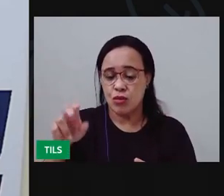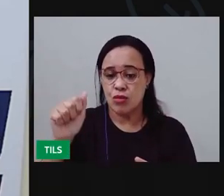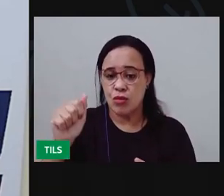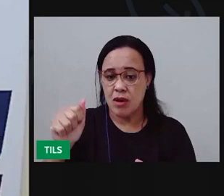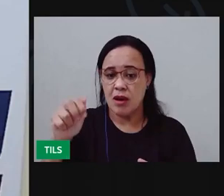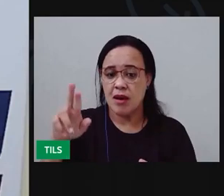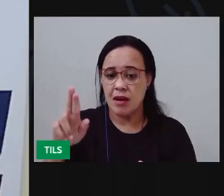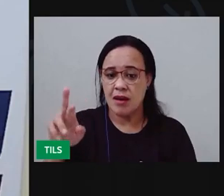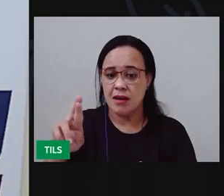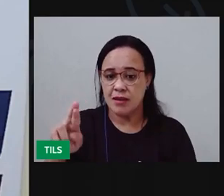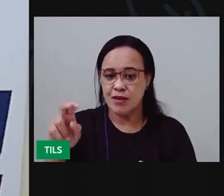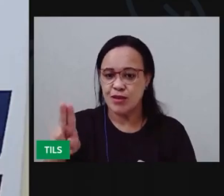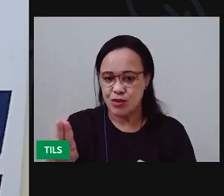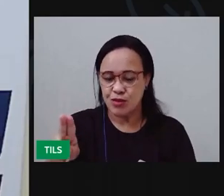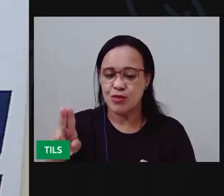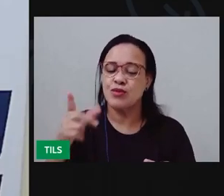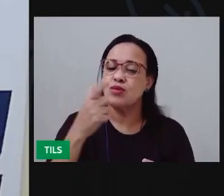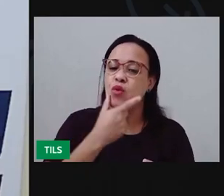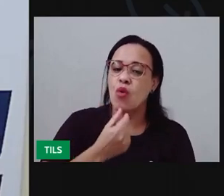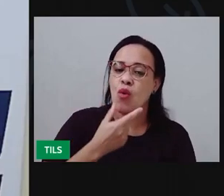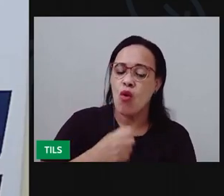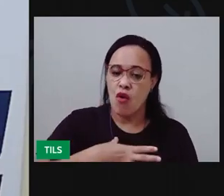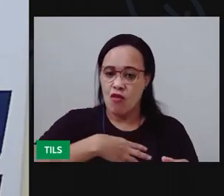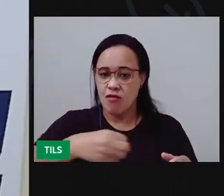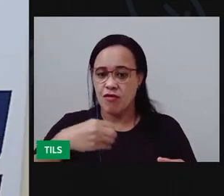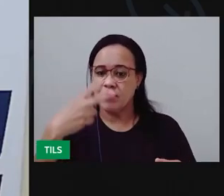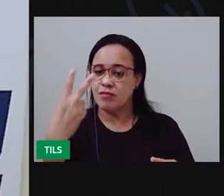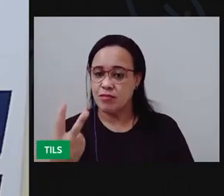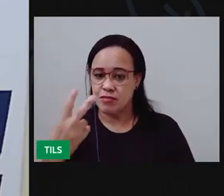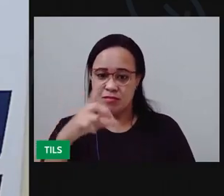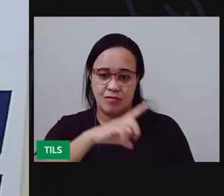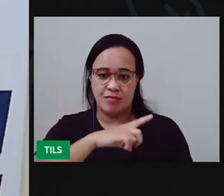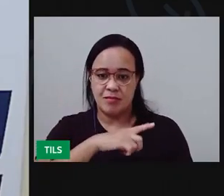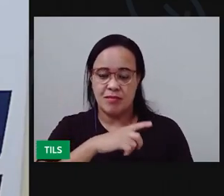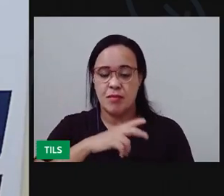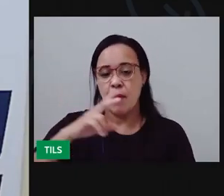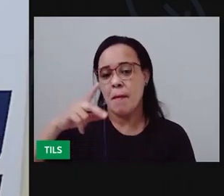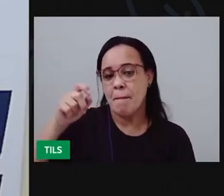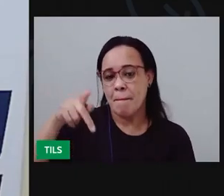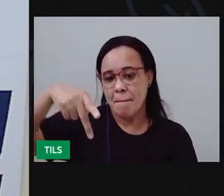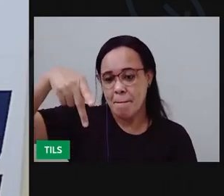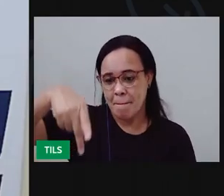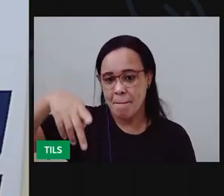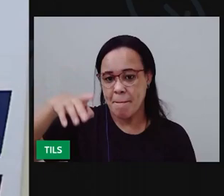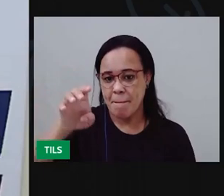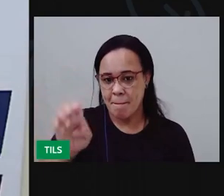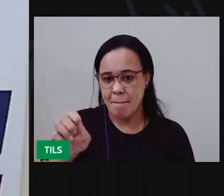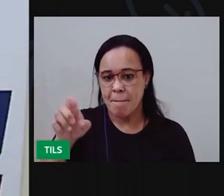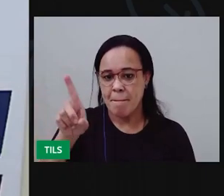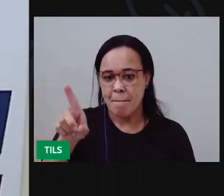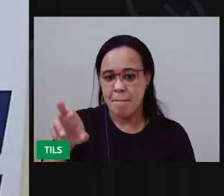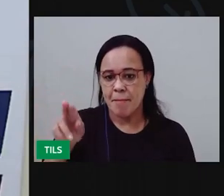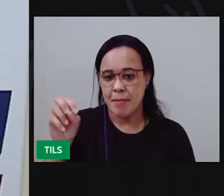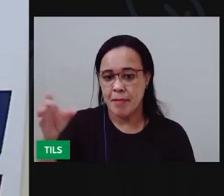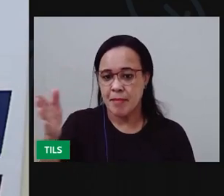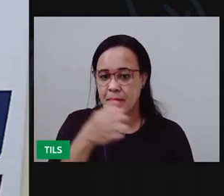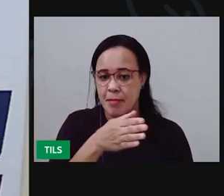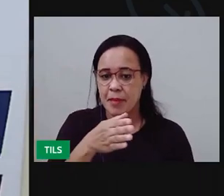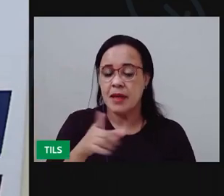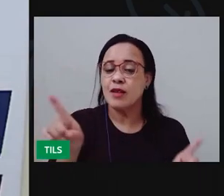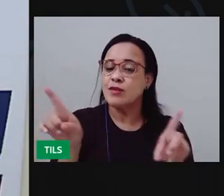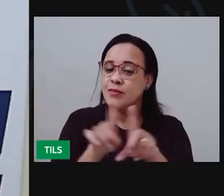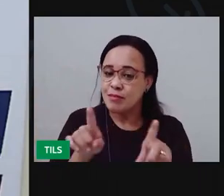E tem dois filhos, o Pedro e o Paulo. Ele escreve diversas